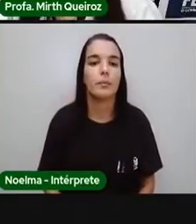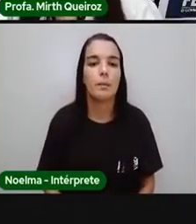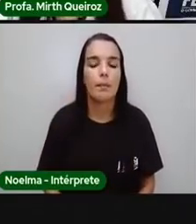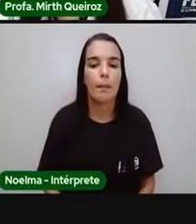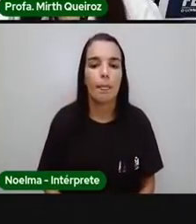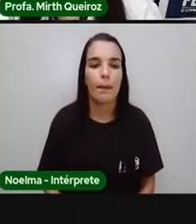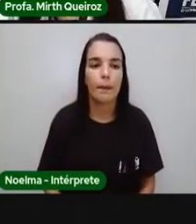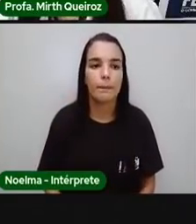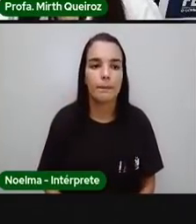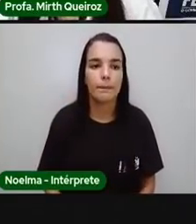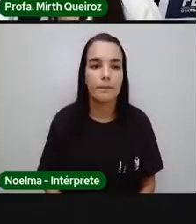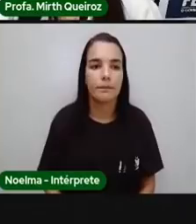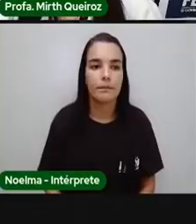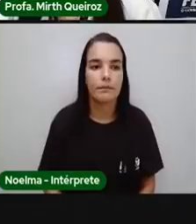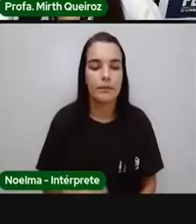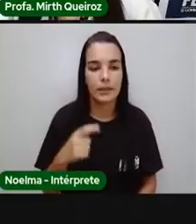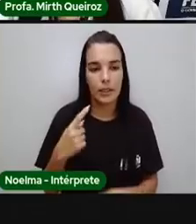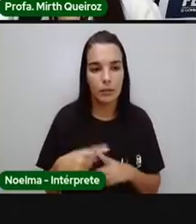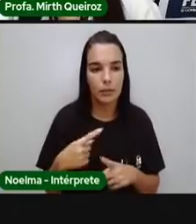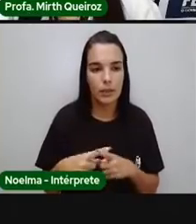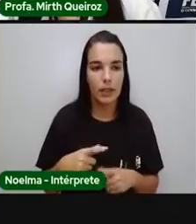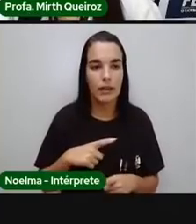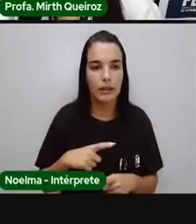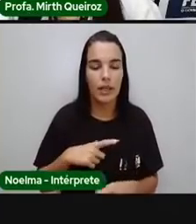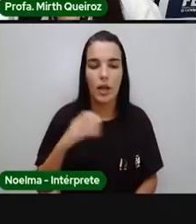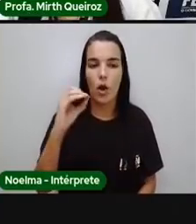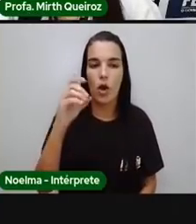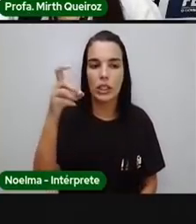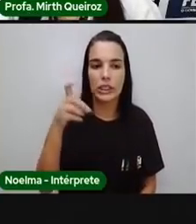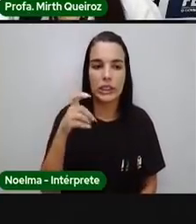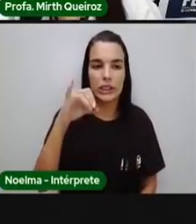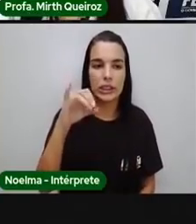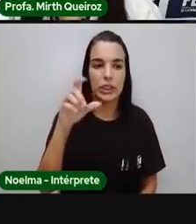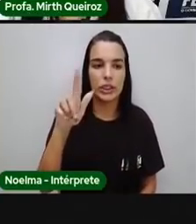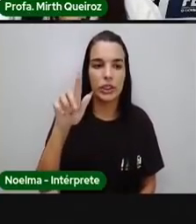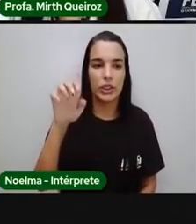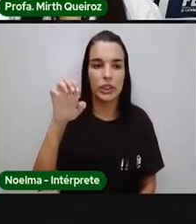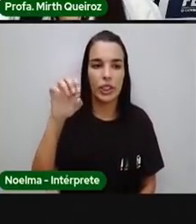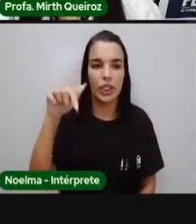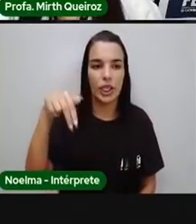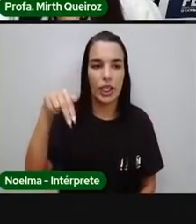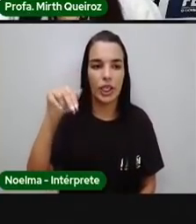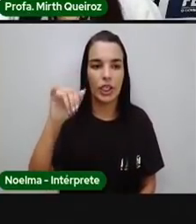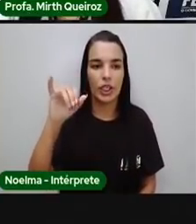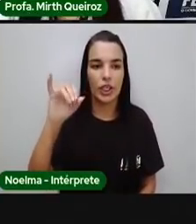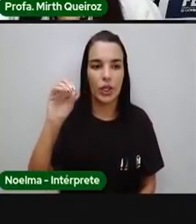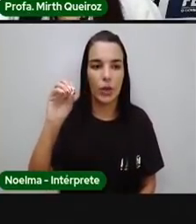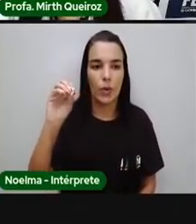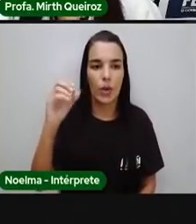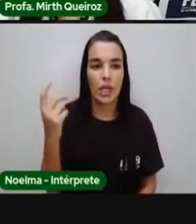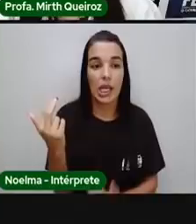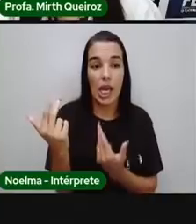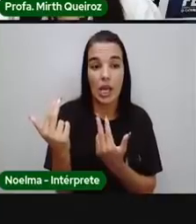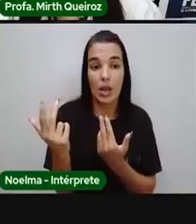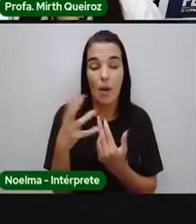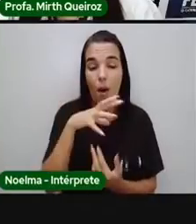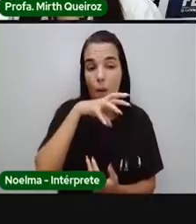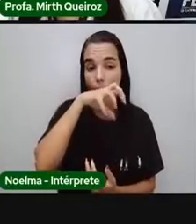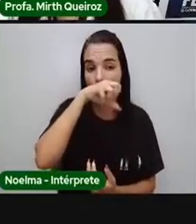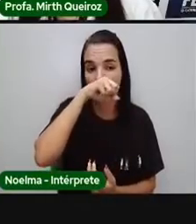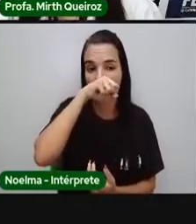da luz do sol pra produzir oxigênio. Então, à noite, as plantas não realizam